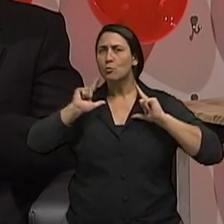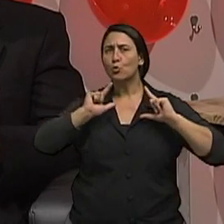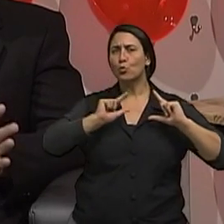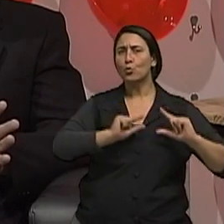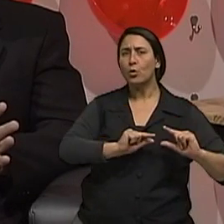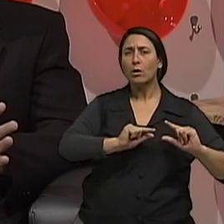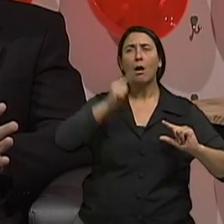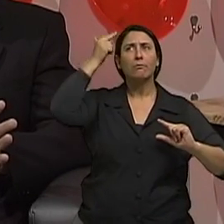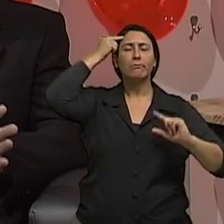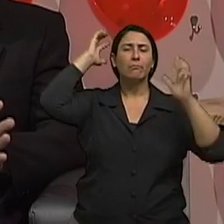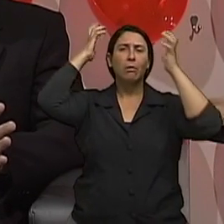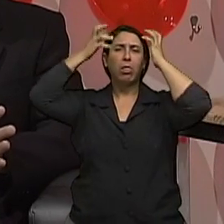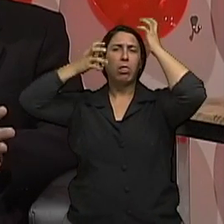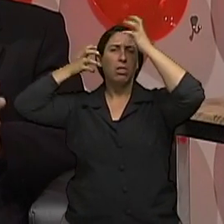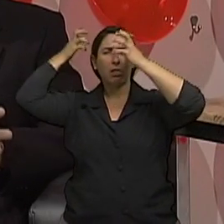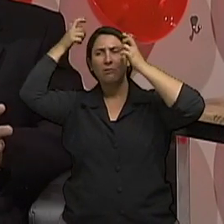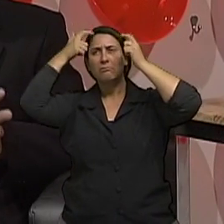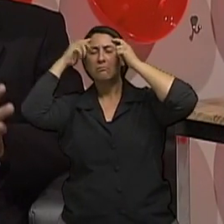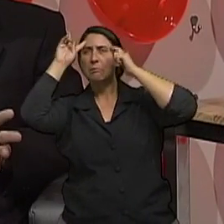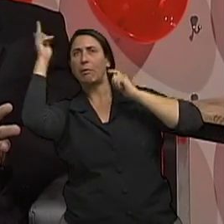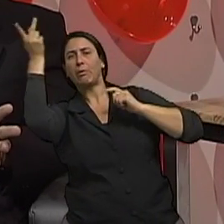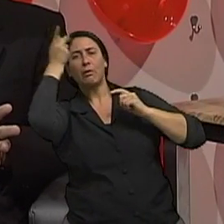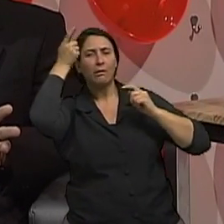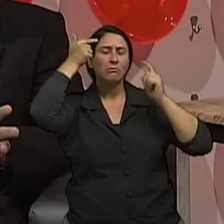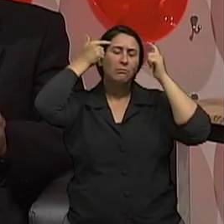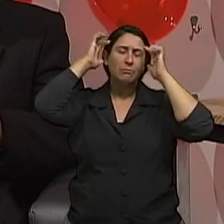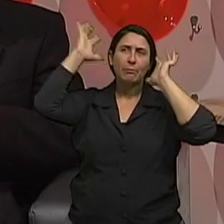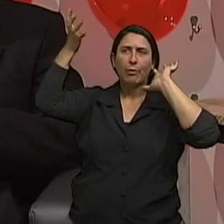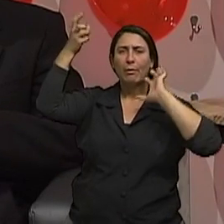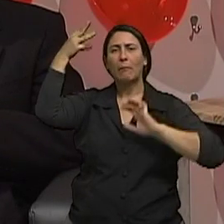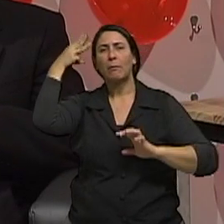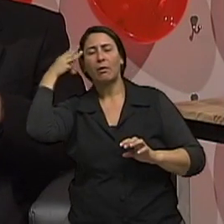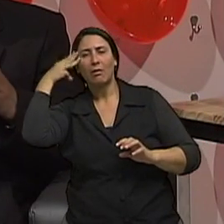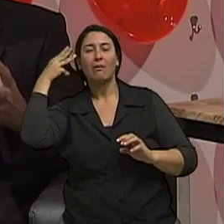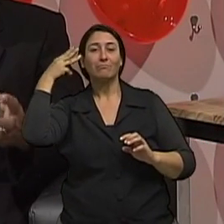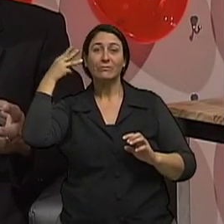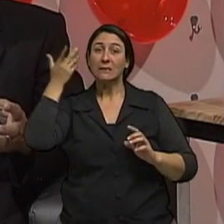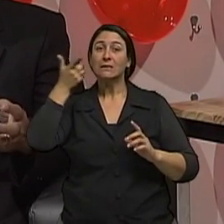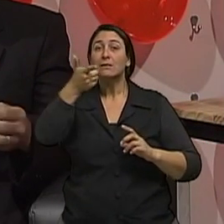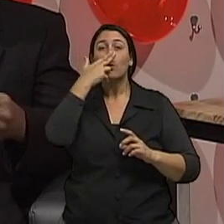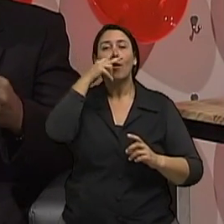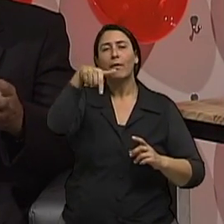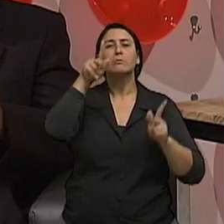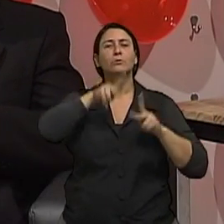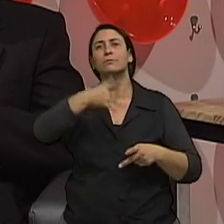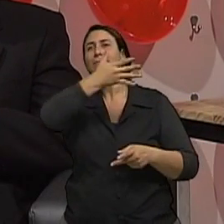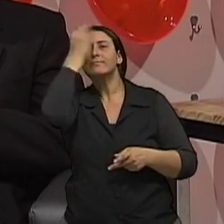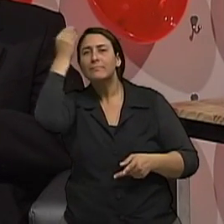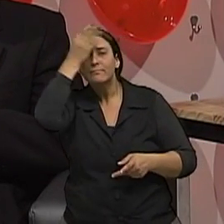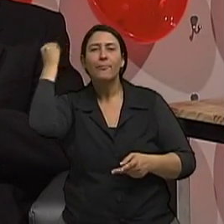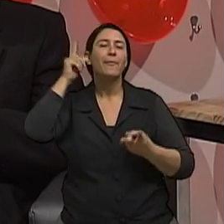demência, o álcool teve uma contribuição maior para aquela demência, né? E ela é diferente da doença de Alzheimer, é diferente da demência vascular,